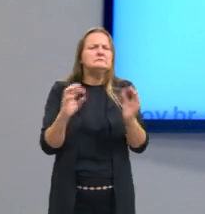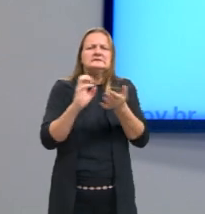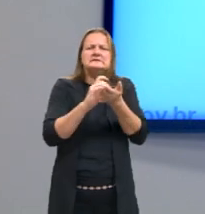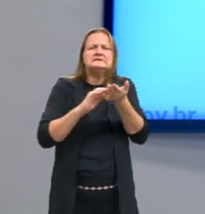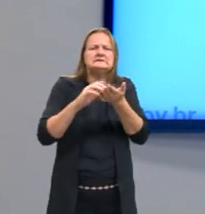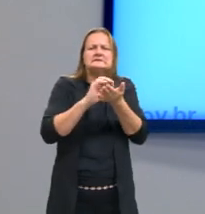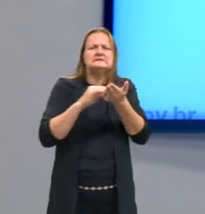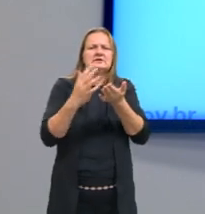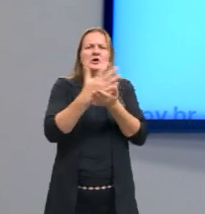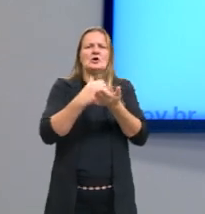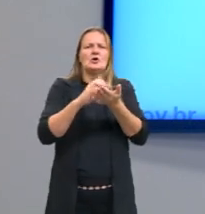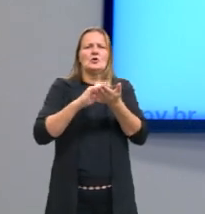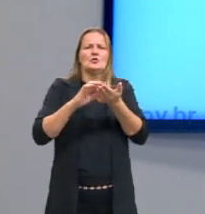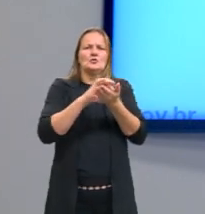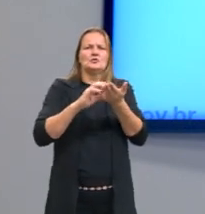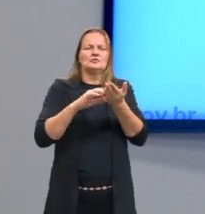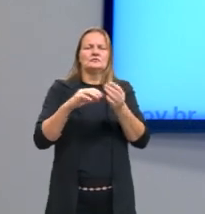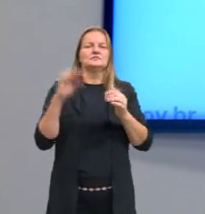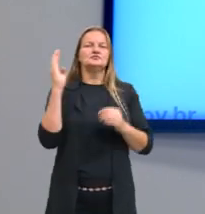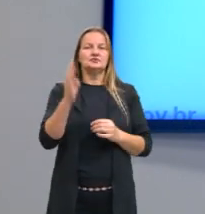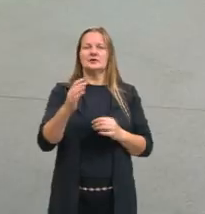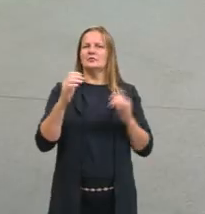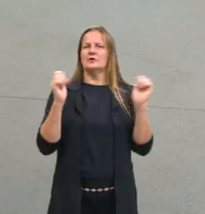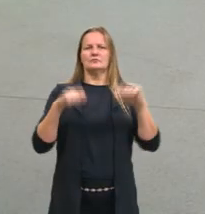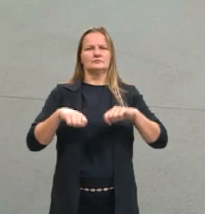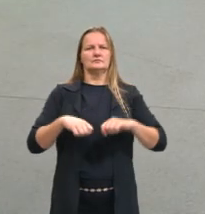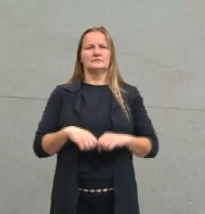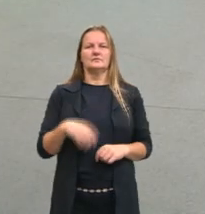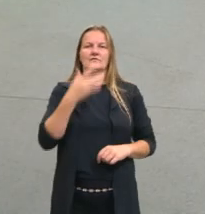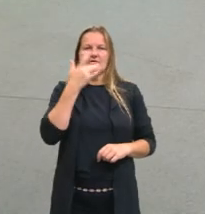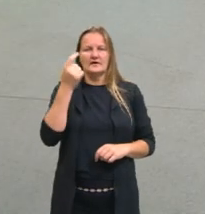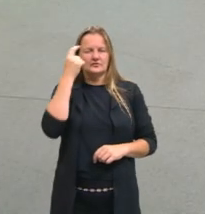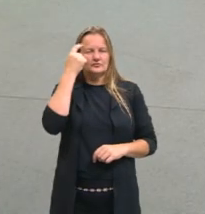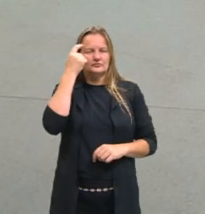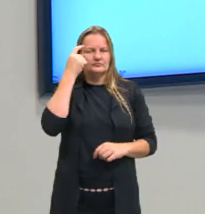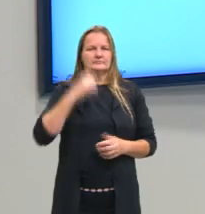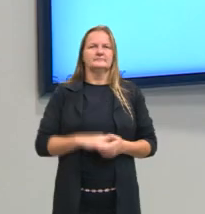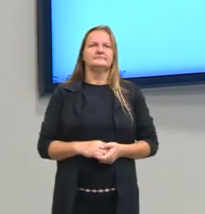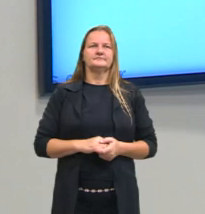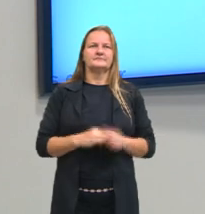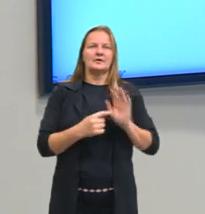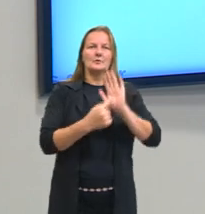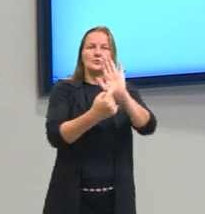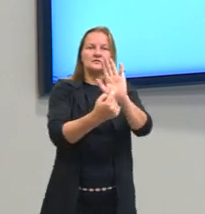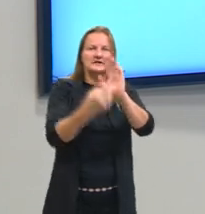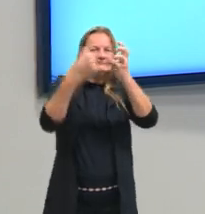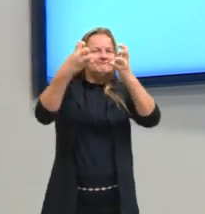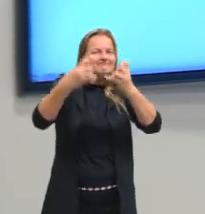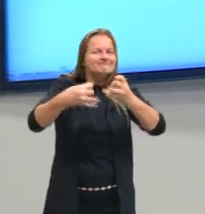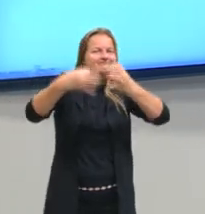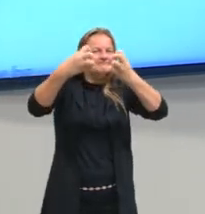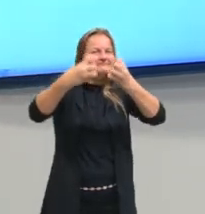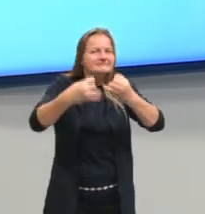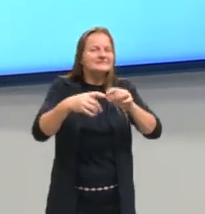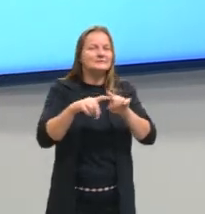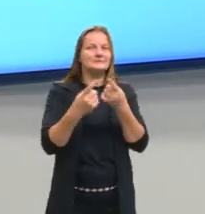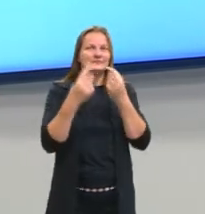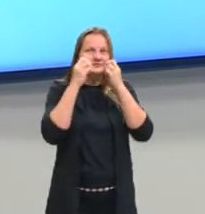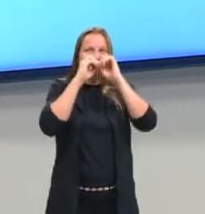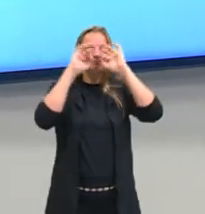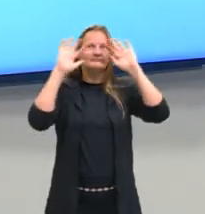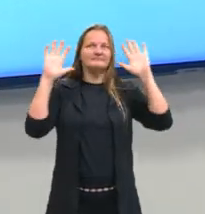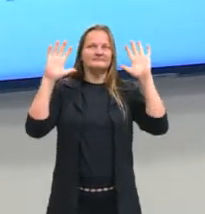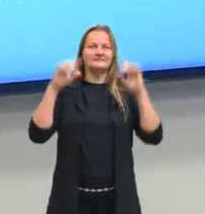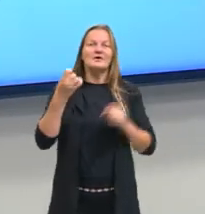gente pode fazer direto, tá? Quem tem mais facilidade, né? Eu quis mostrar aqui o passo a passo. Mas a gente viu na última